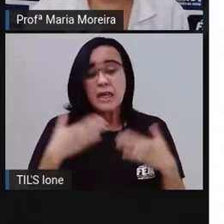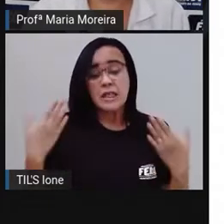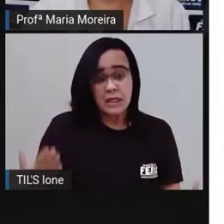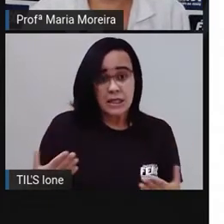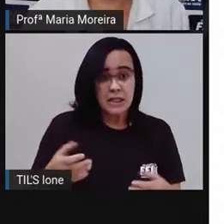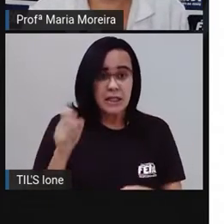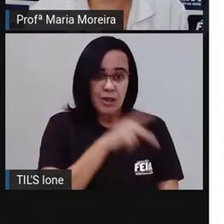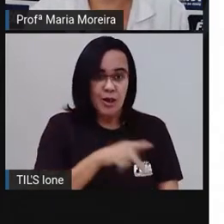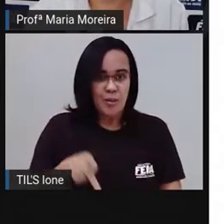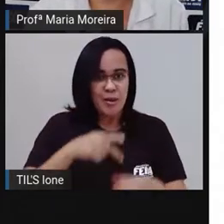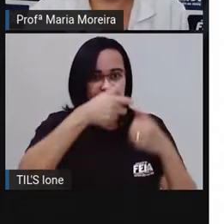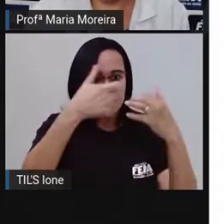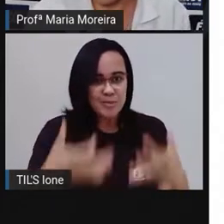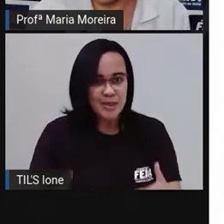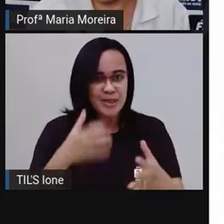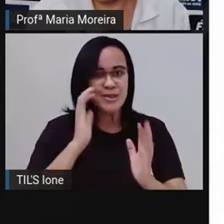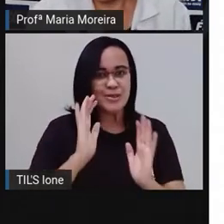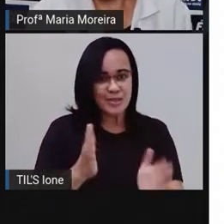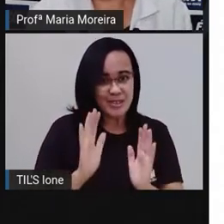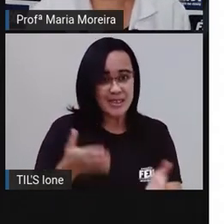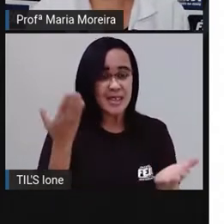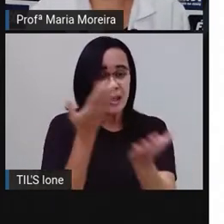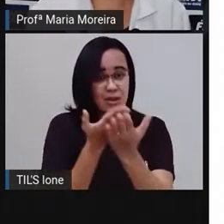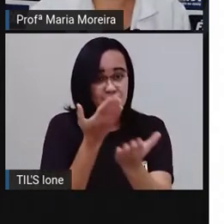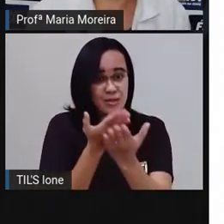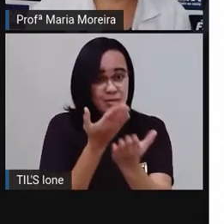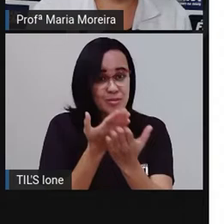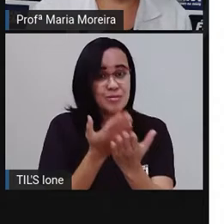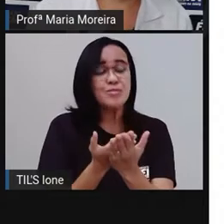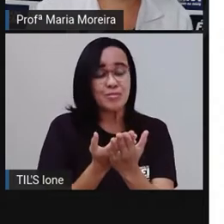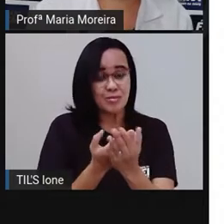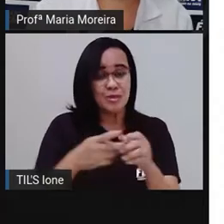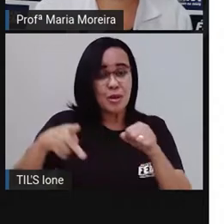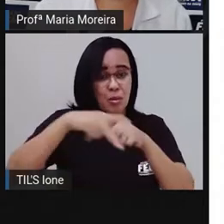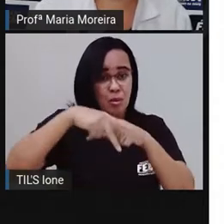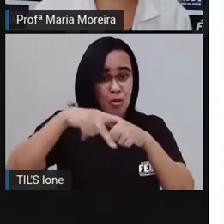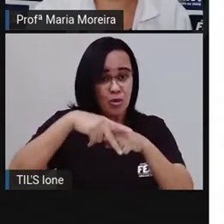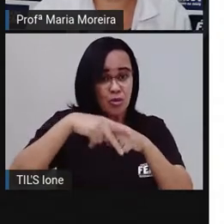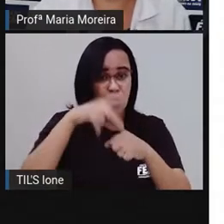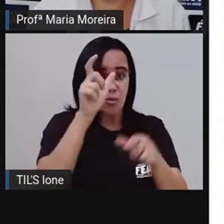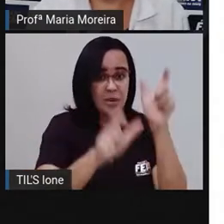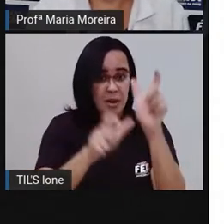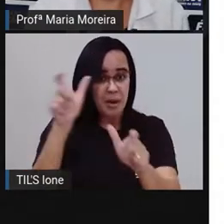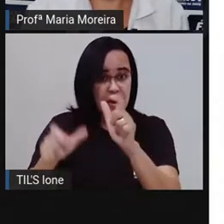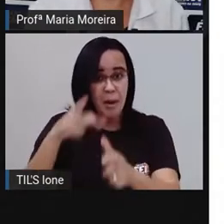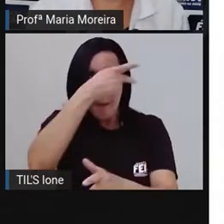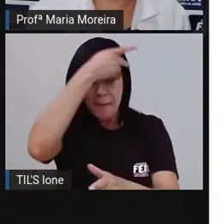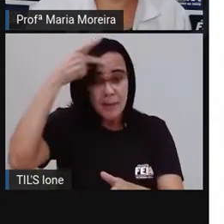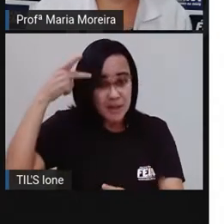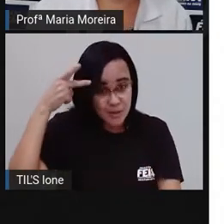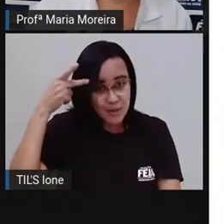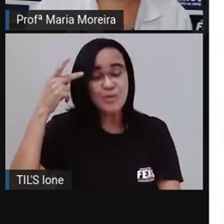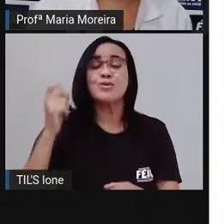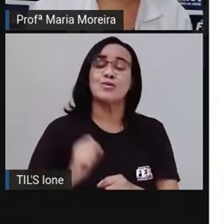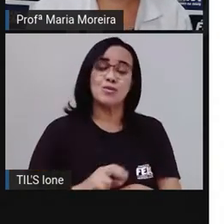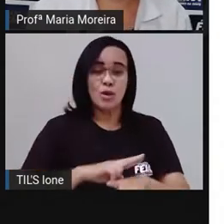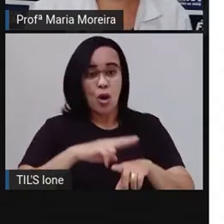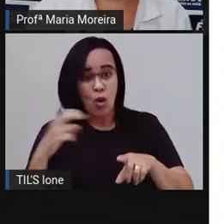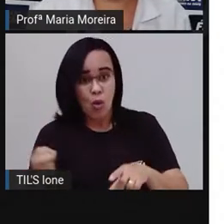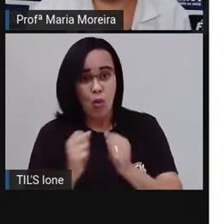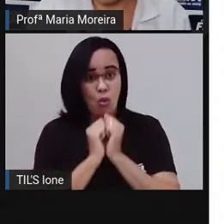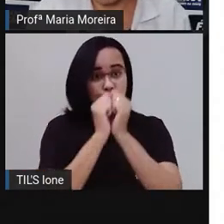estudar aí hoje os pronomes pessoais. E os pronomes pessoais substituem ou acompanham o